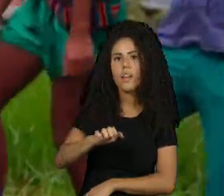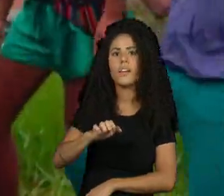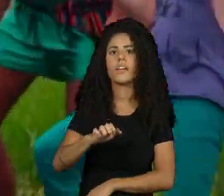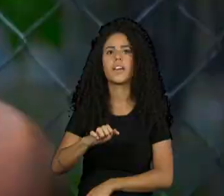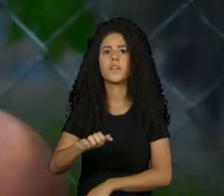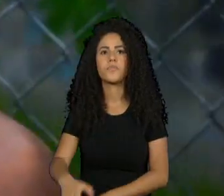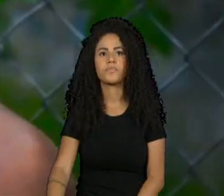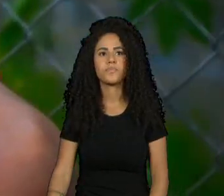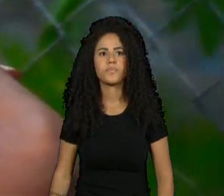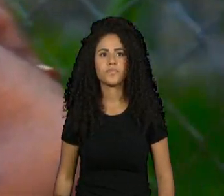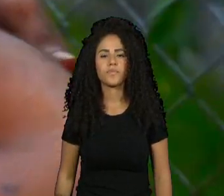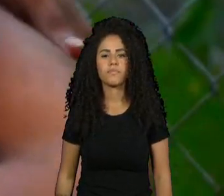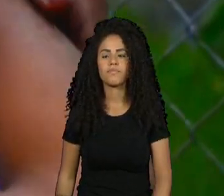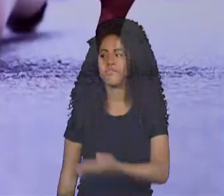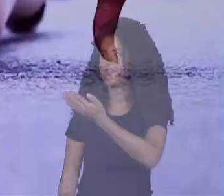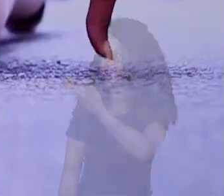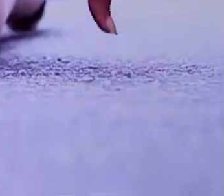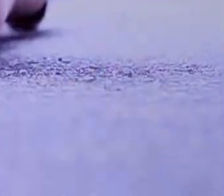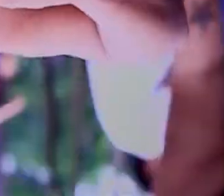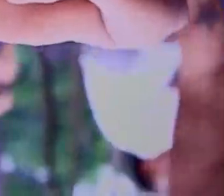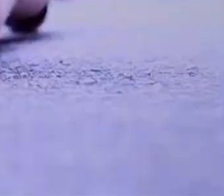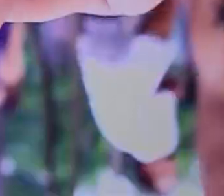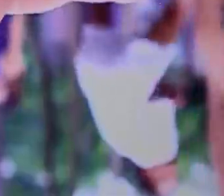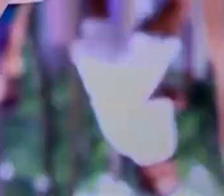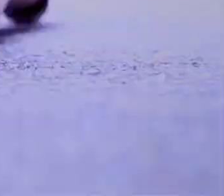tu quiser ficar comigo, boy